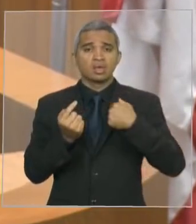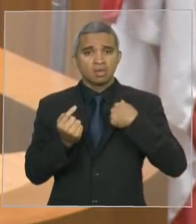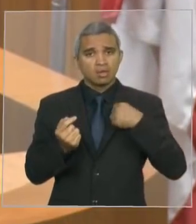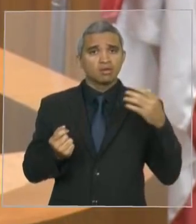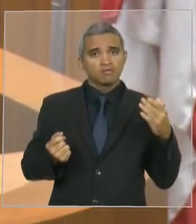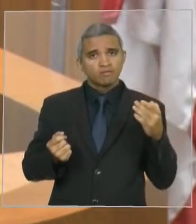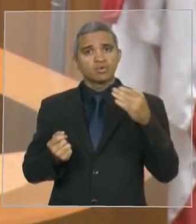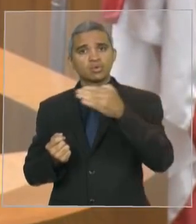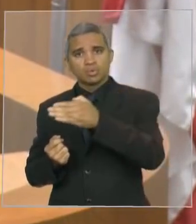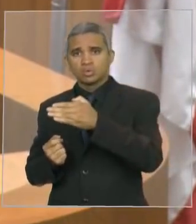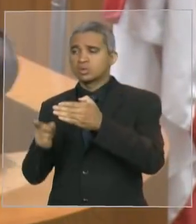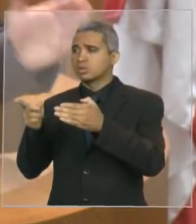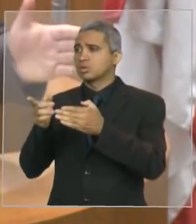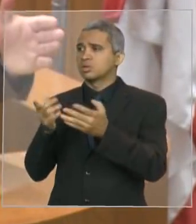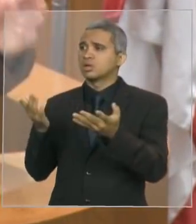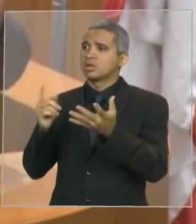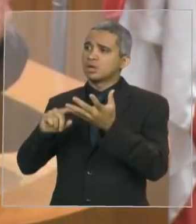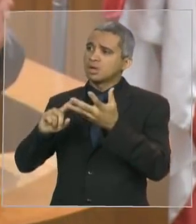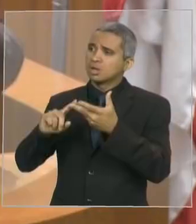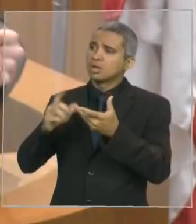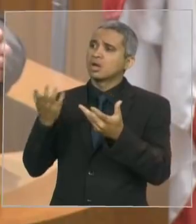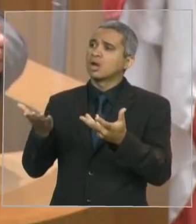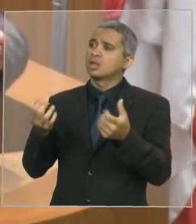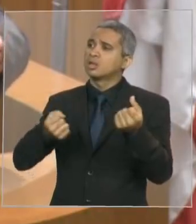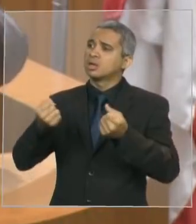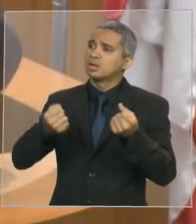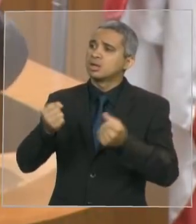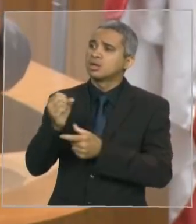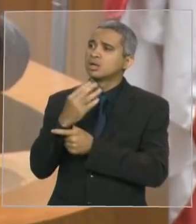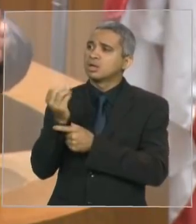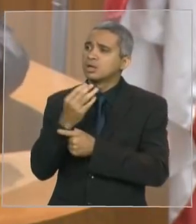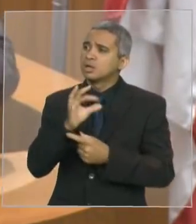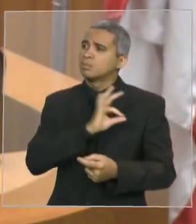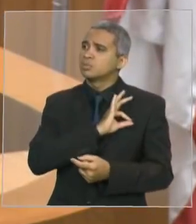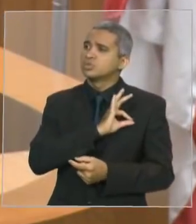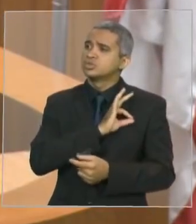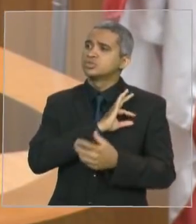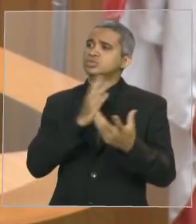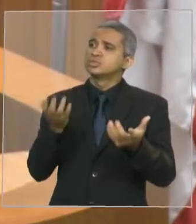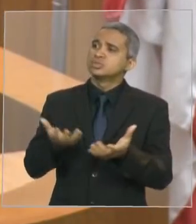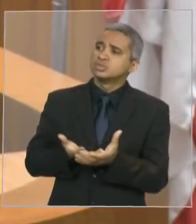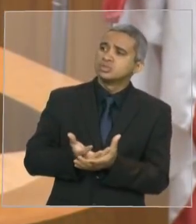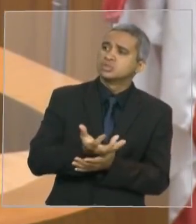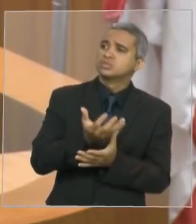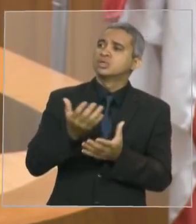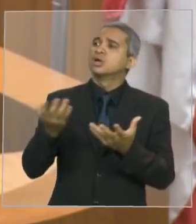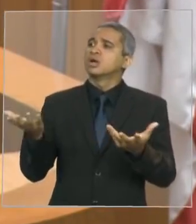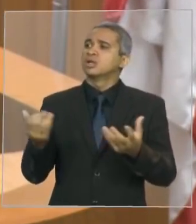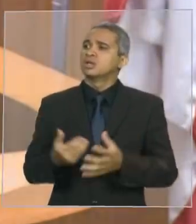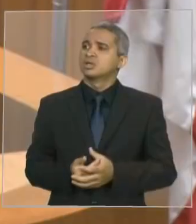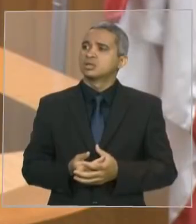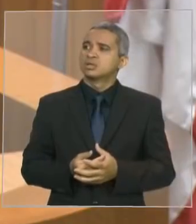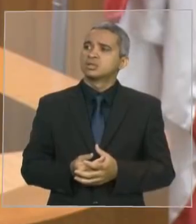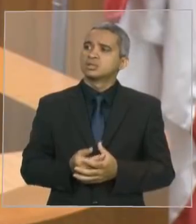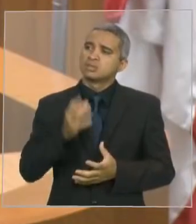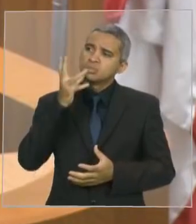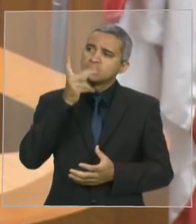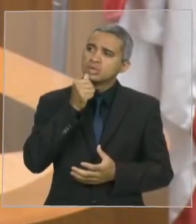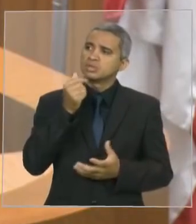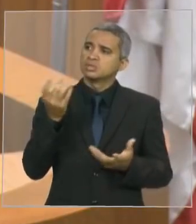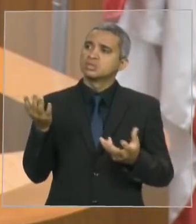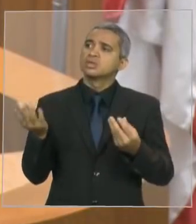porque estavam compensados no valor que representa a minha cota de emenda parlamentar. Estavam